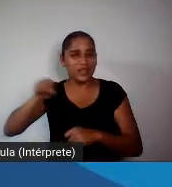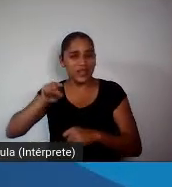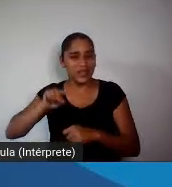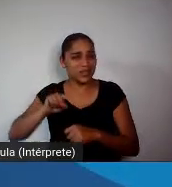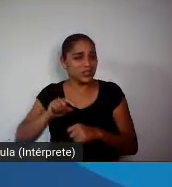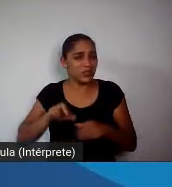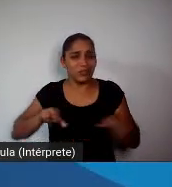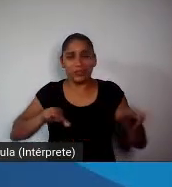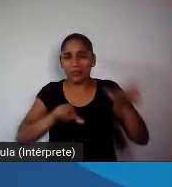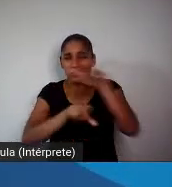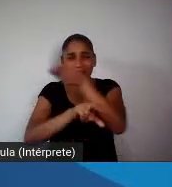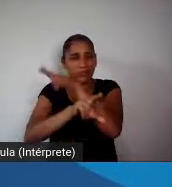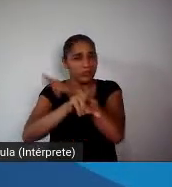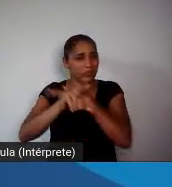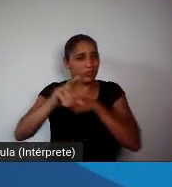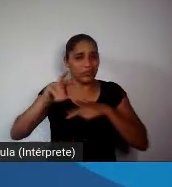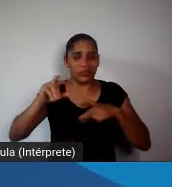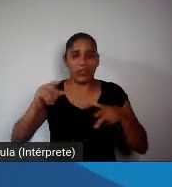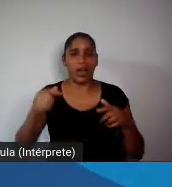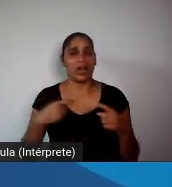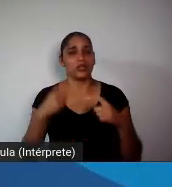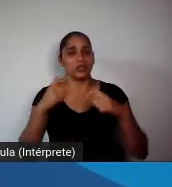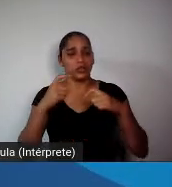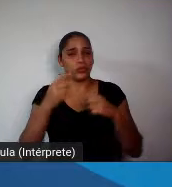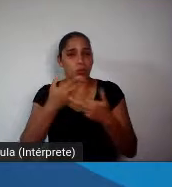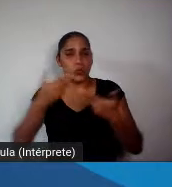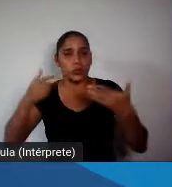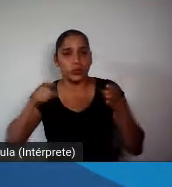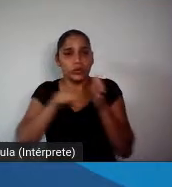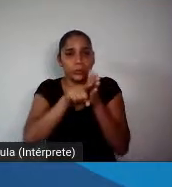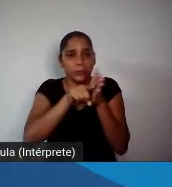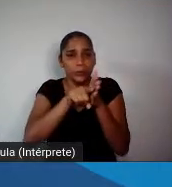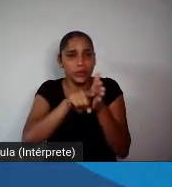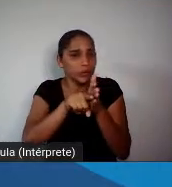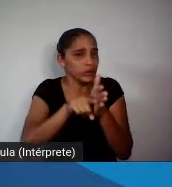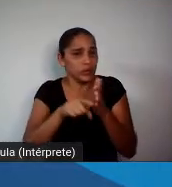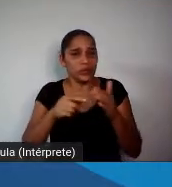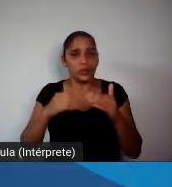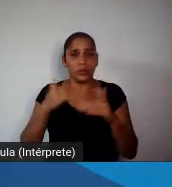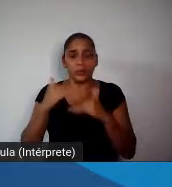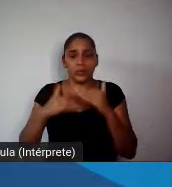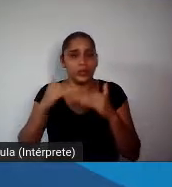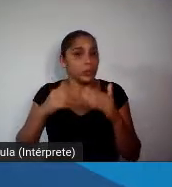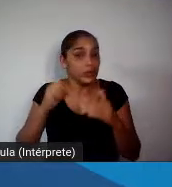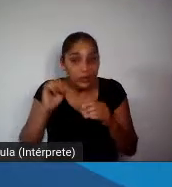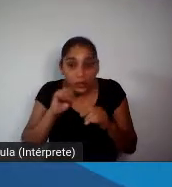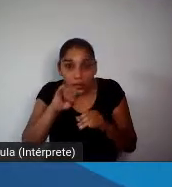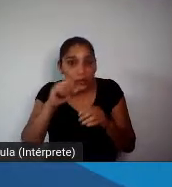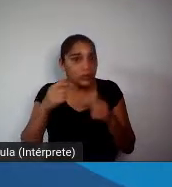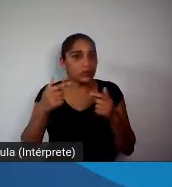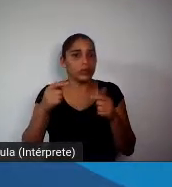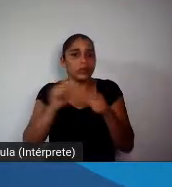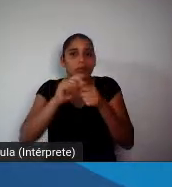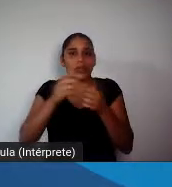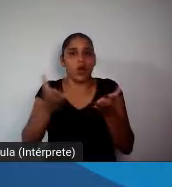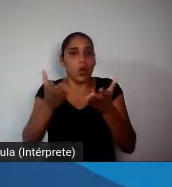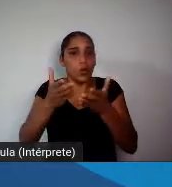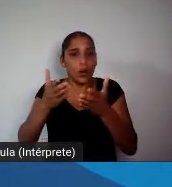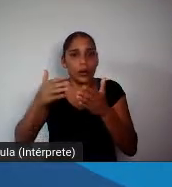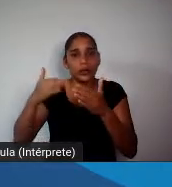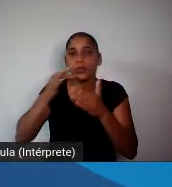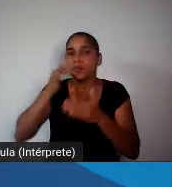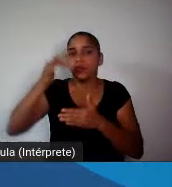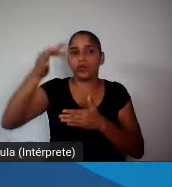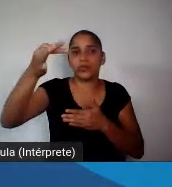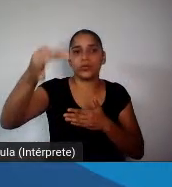procedimentos médicos e cirúrgicos eletivos, de procedimentos que, se não foram feitos agora, podem, mais tarde, trazer graves problemas